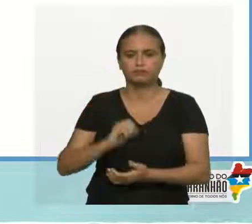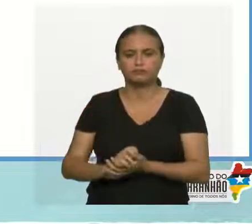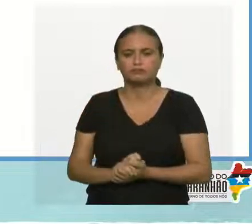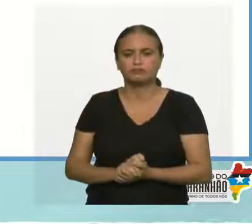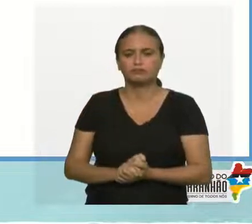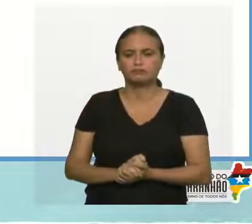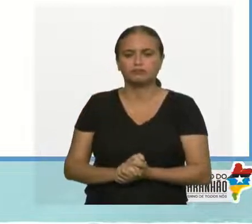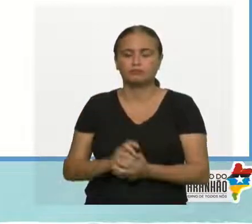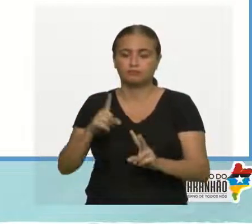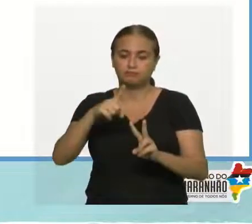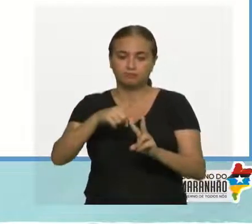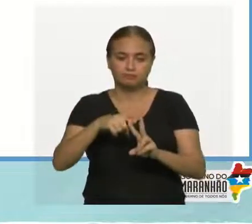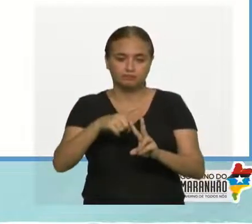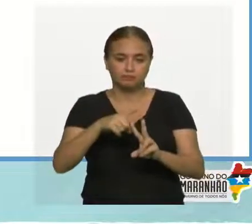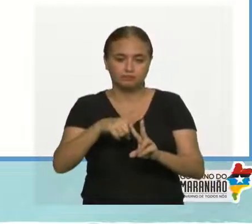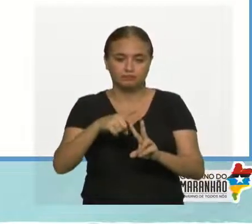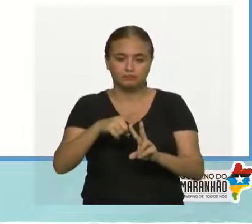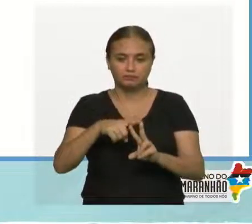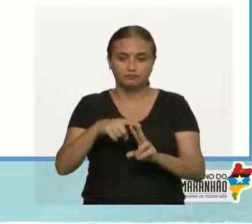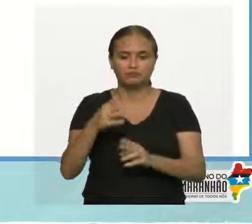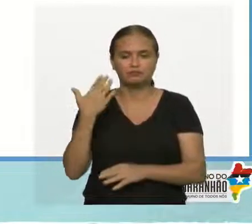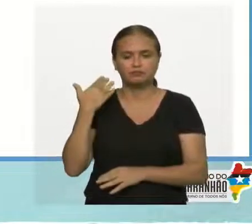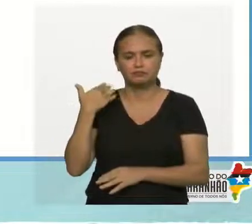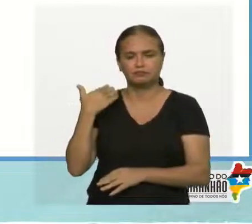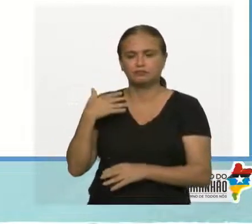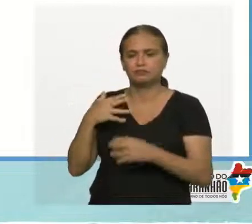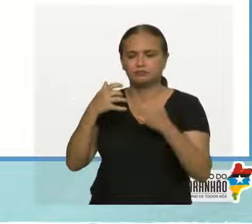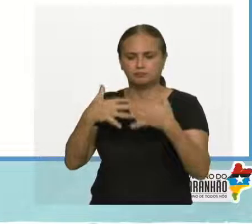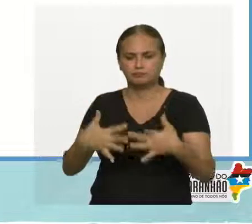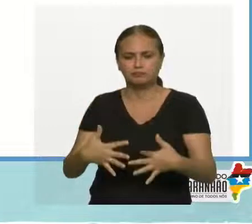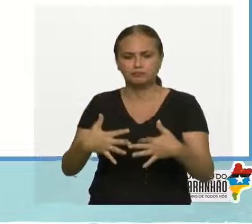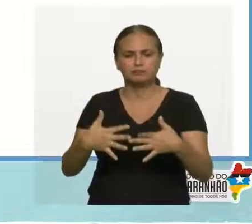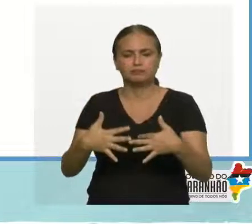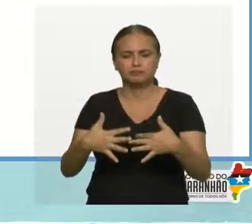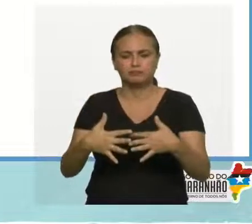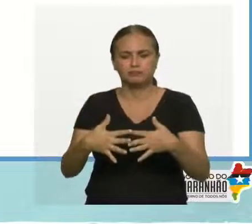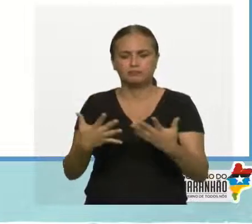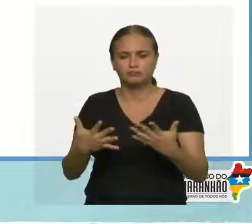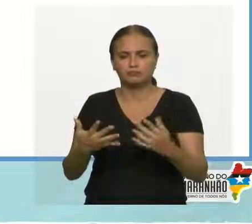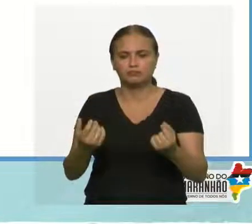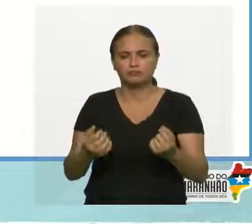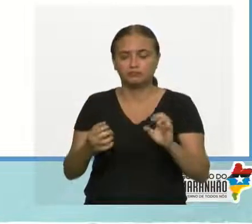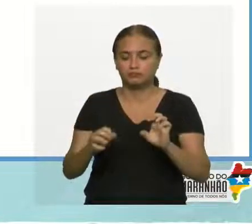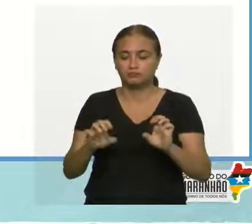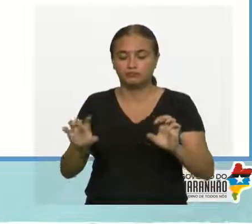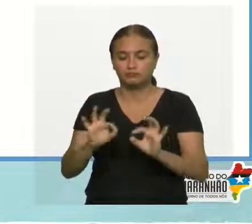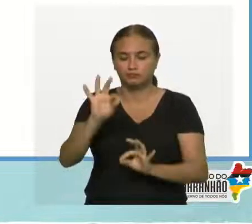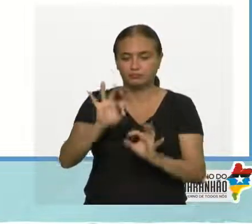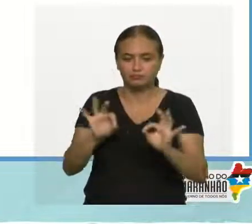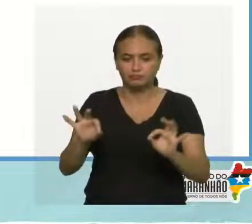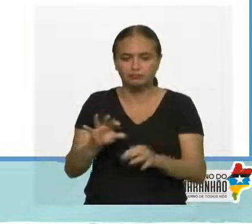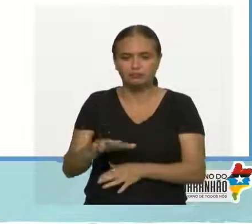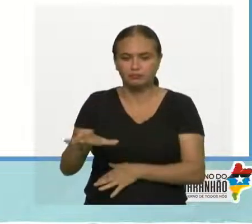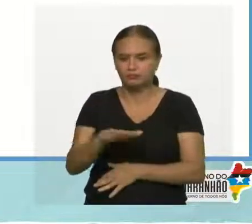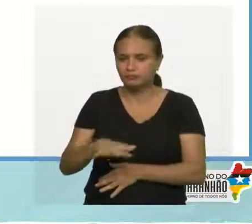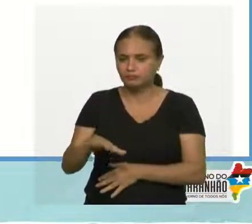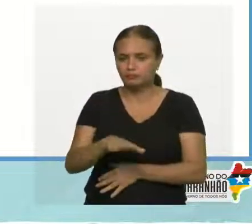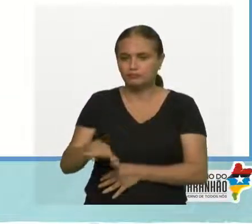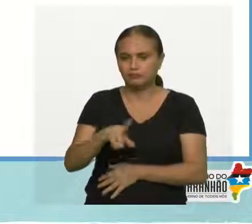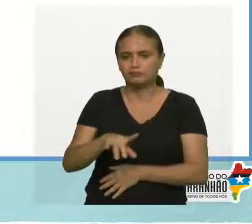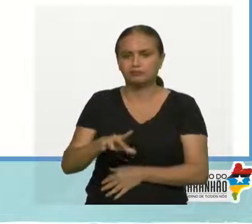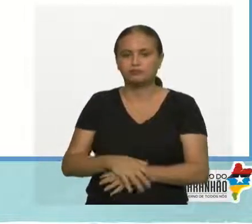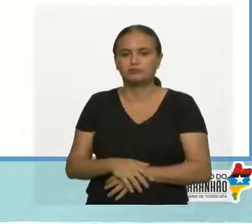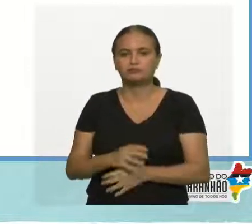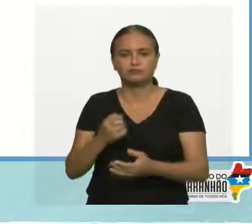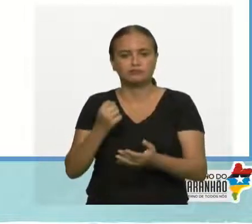Deslocamento, vetorial, nós falamos lá atrás, para dar um deslocamento eu preciso dar uma direção, preciso dar um sentido. Área, não. Vou comprar uma casa